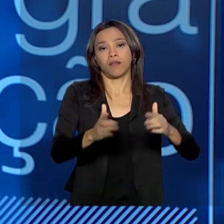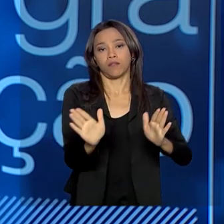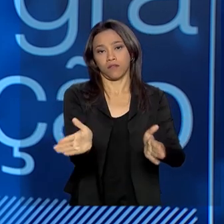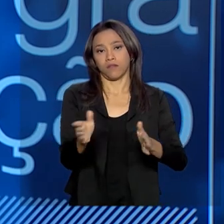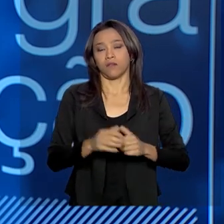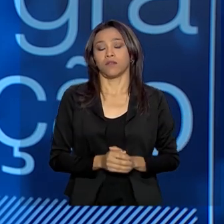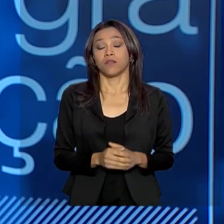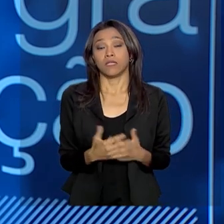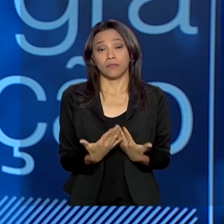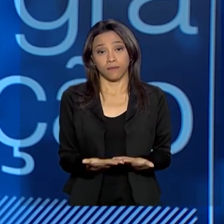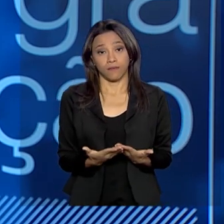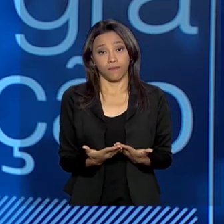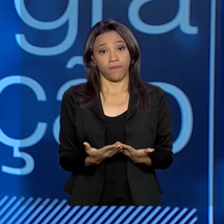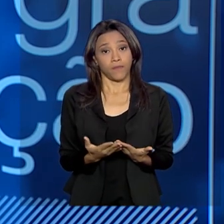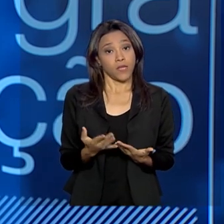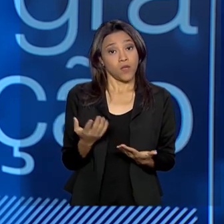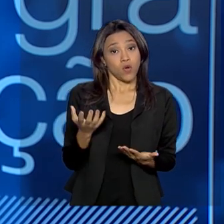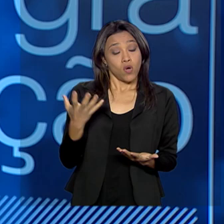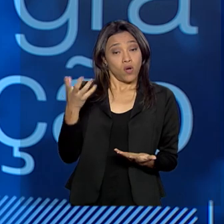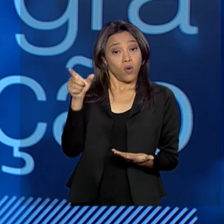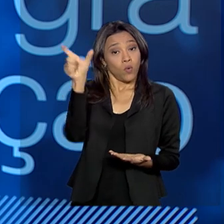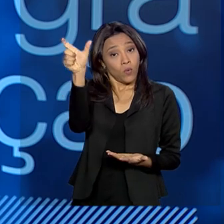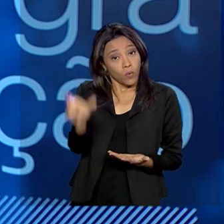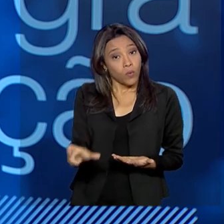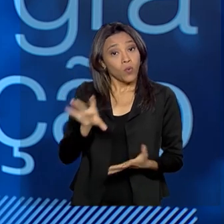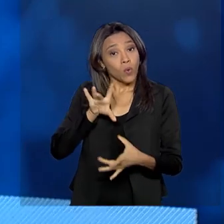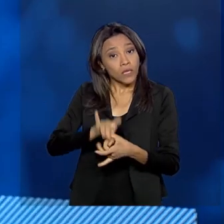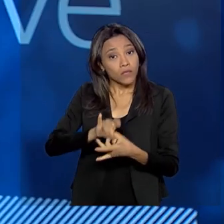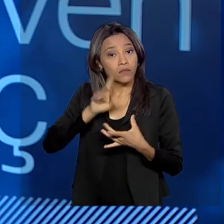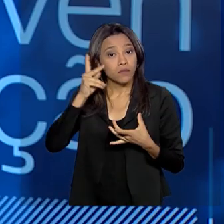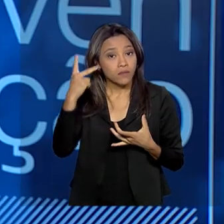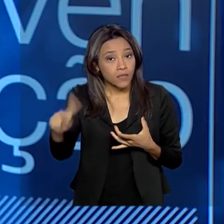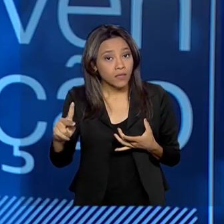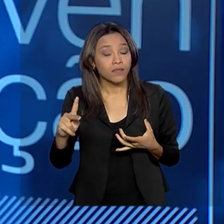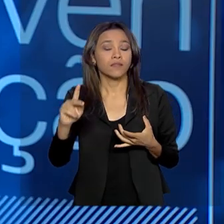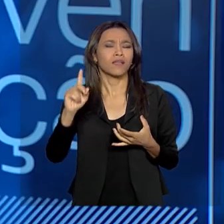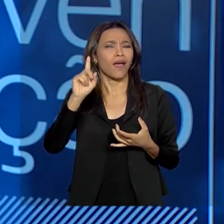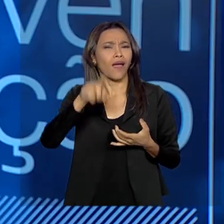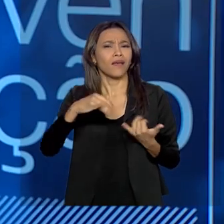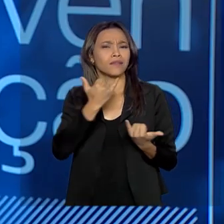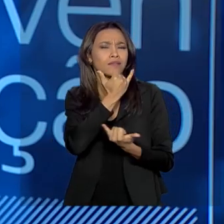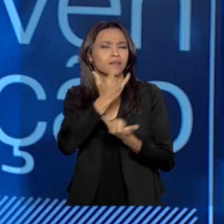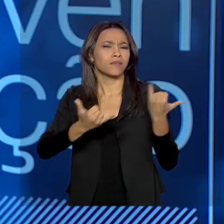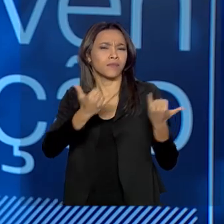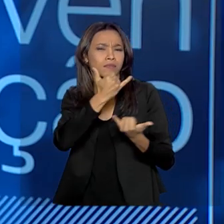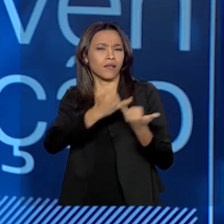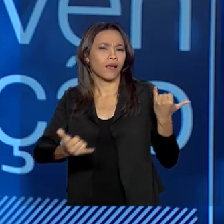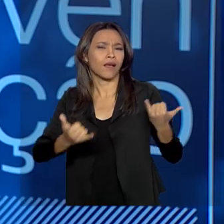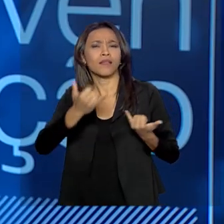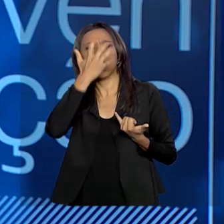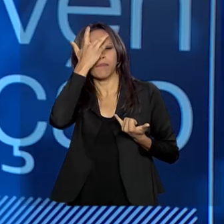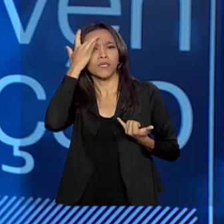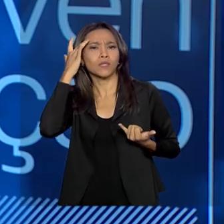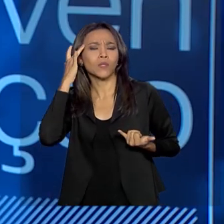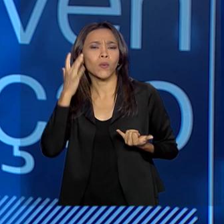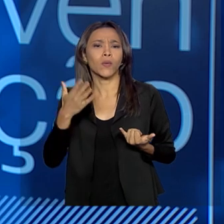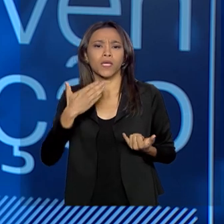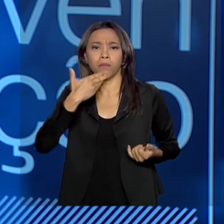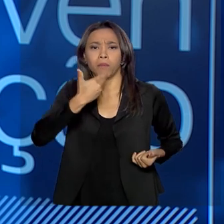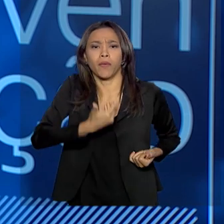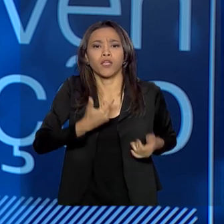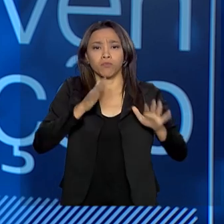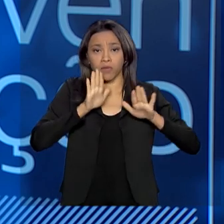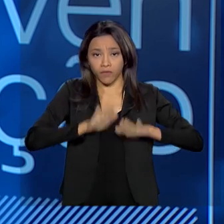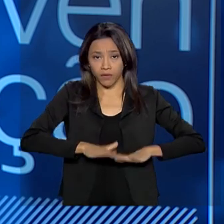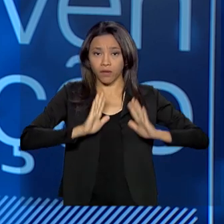situação deles é uma situação muito similar à daquela pessoa que tem um pedido de residência.